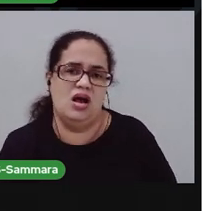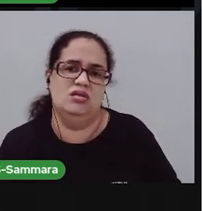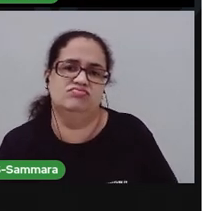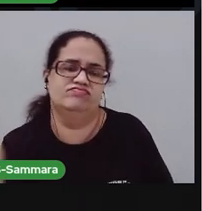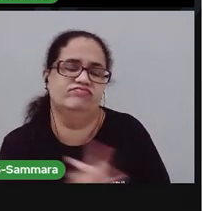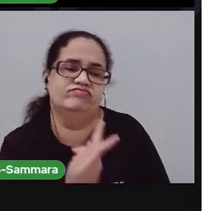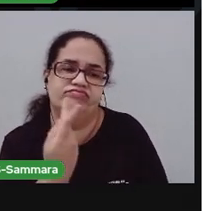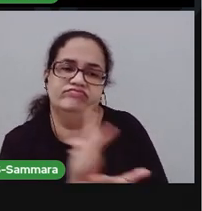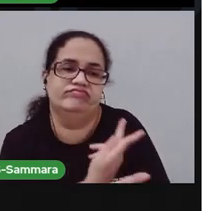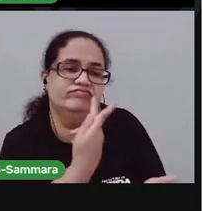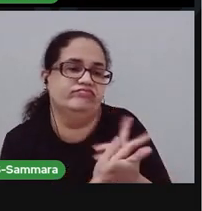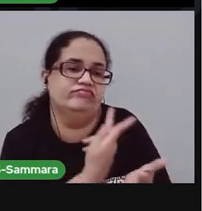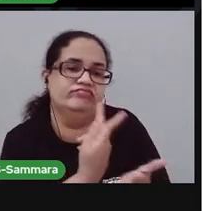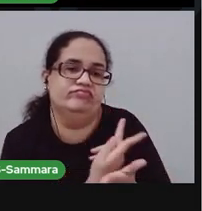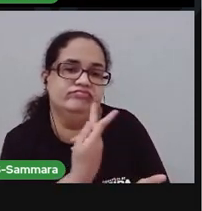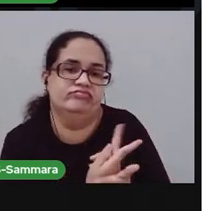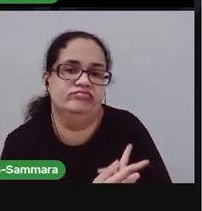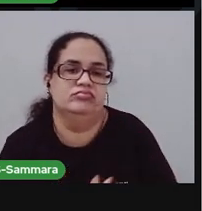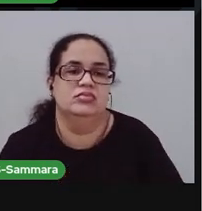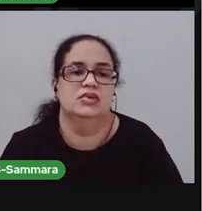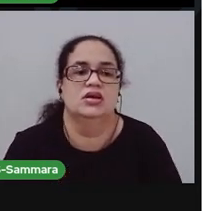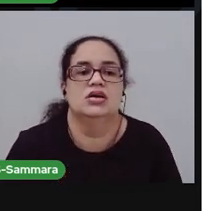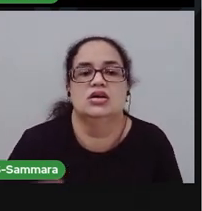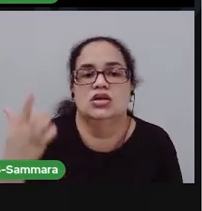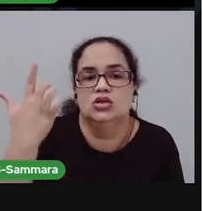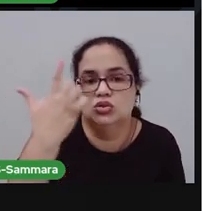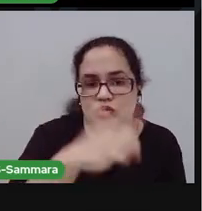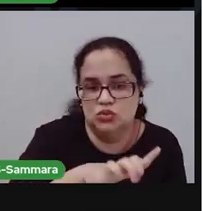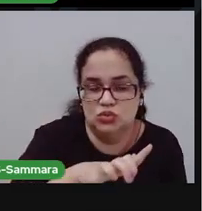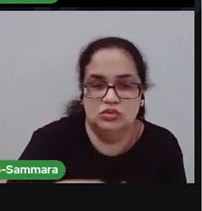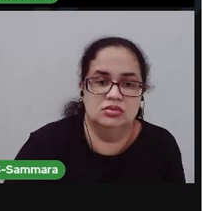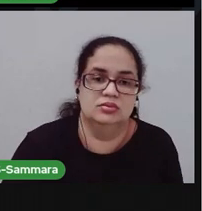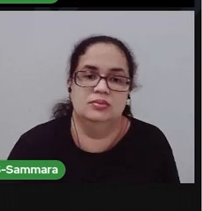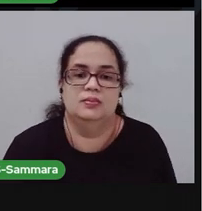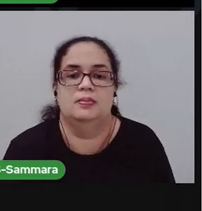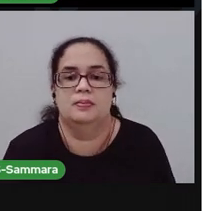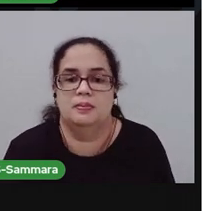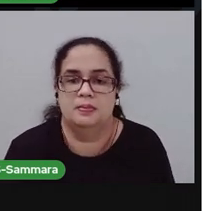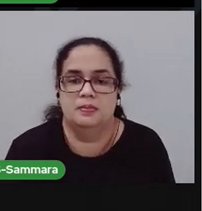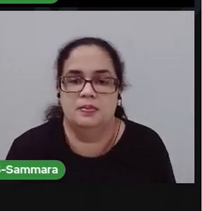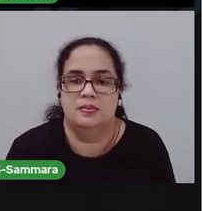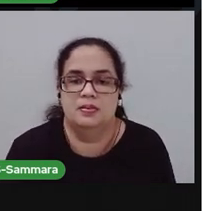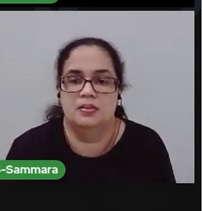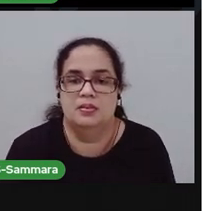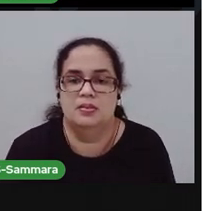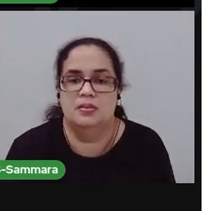Ou... Não acertei. Vou fazer outro. Vamos ver se eu consigo outro.